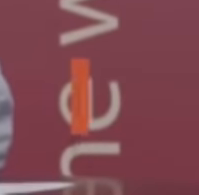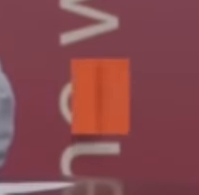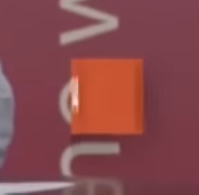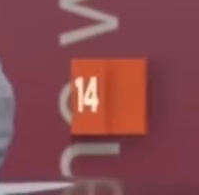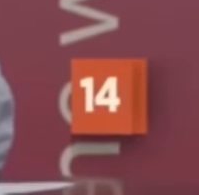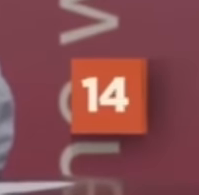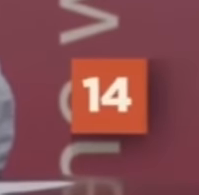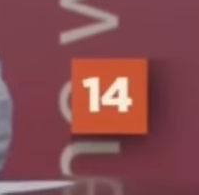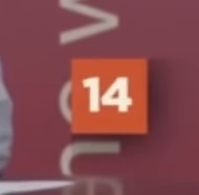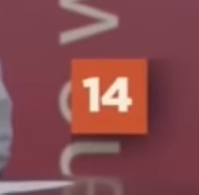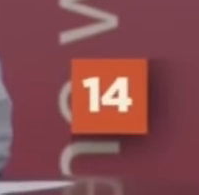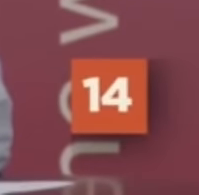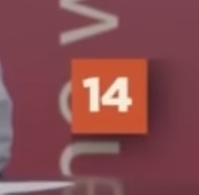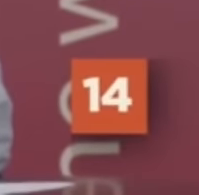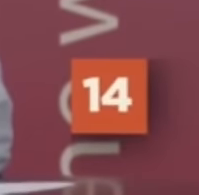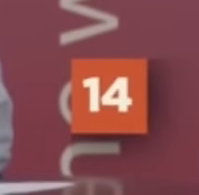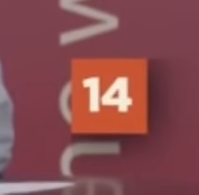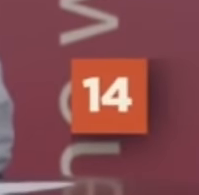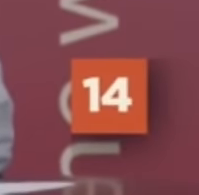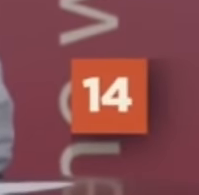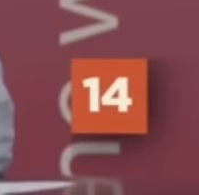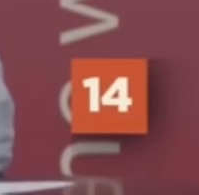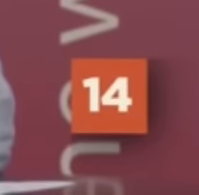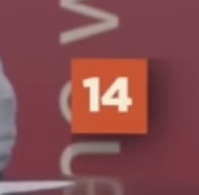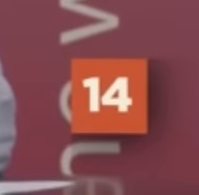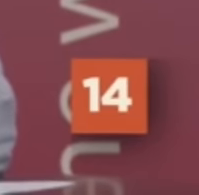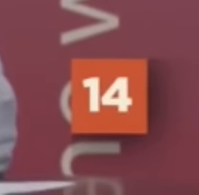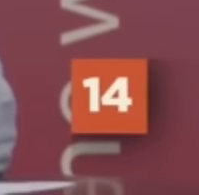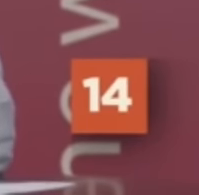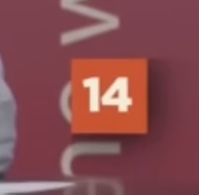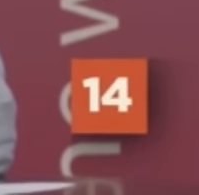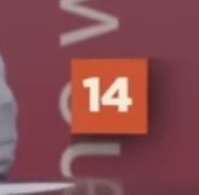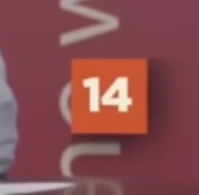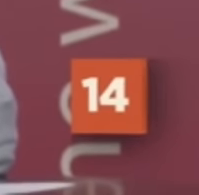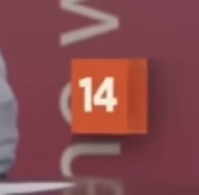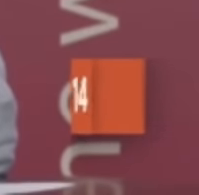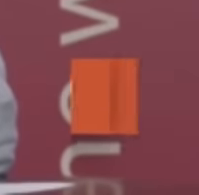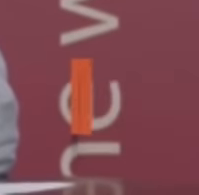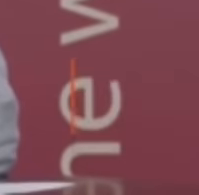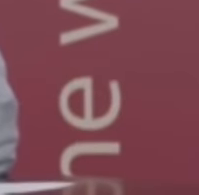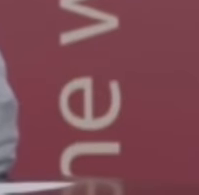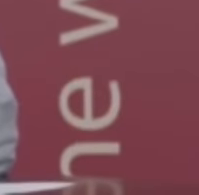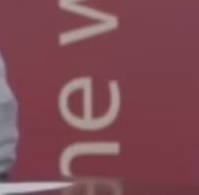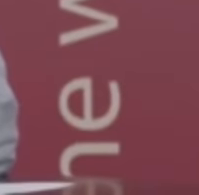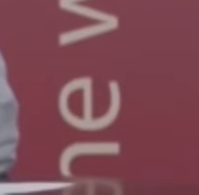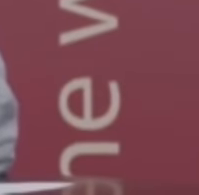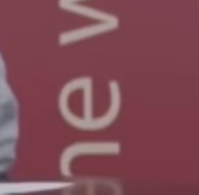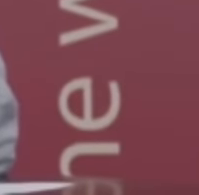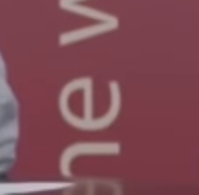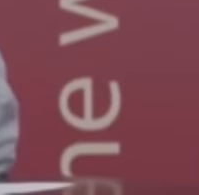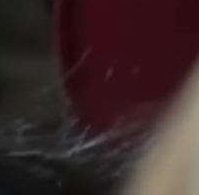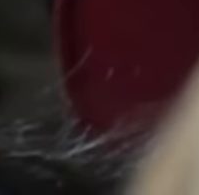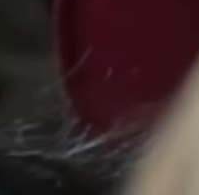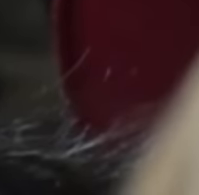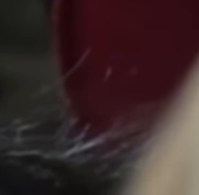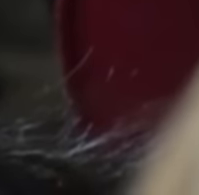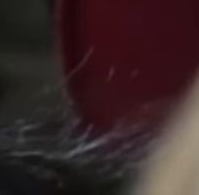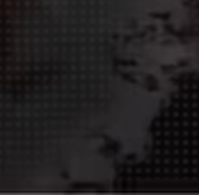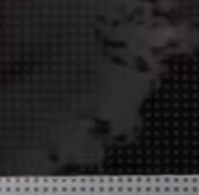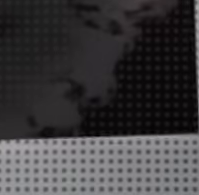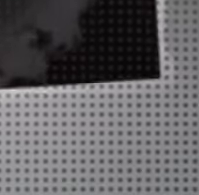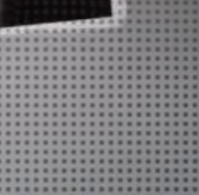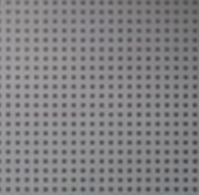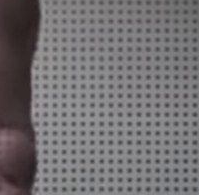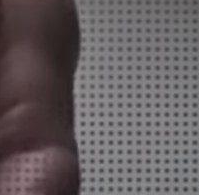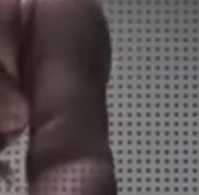não tem internet, você não trouxe o celular e você tem que conviver uma hora, uma ponte aérea consigo mesmo. Que terror.